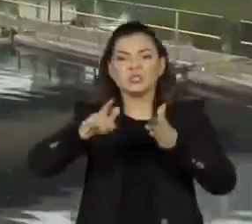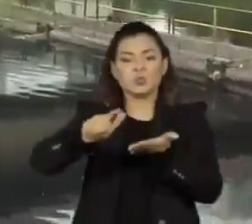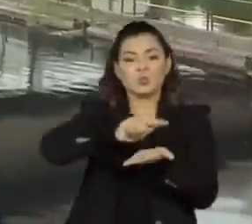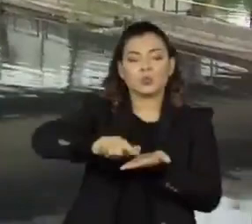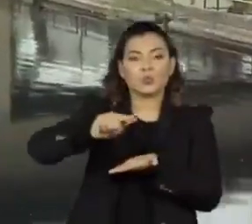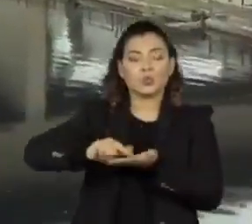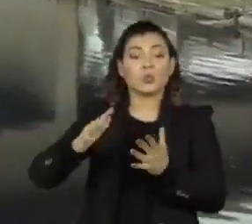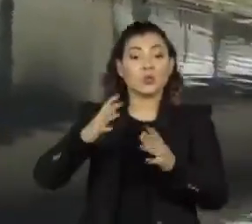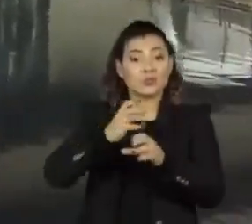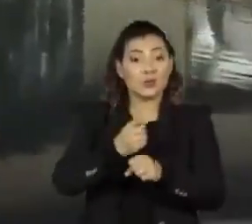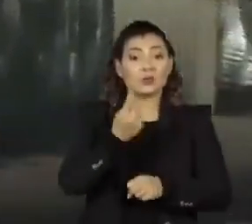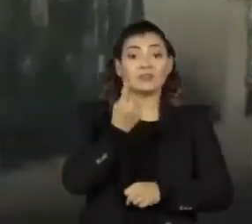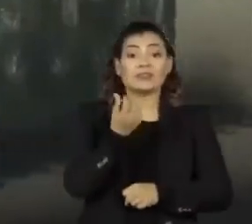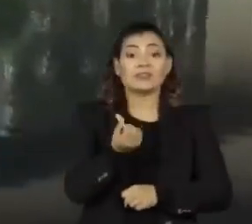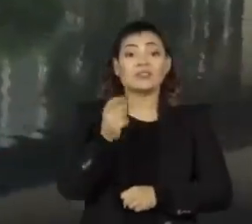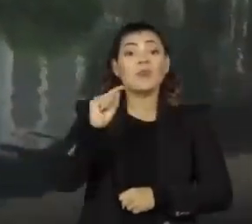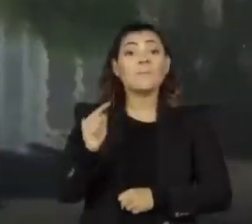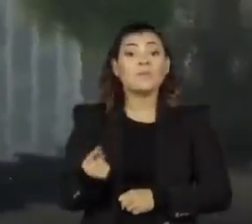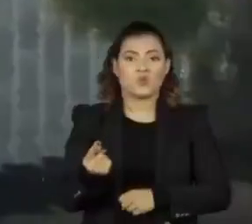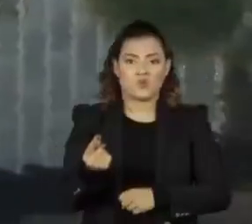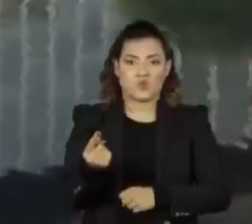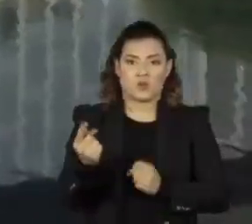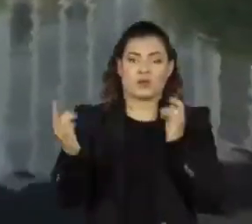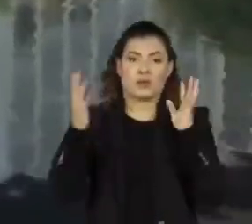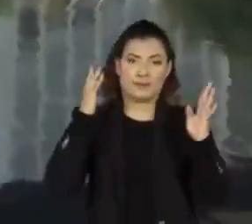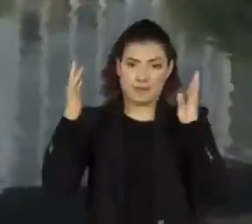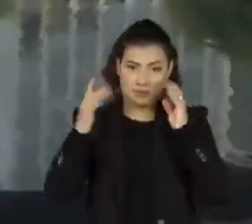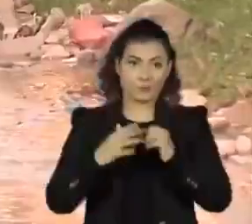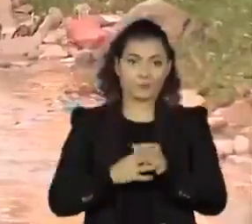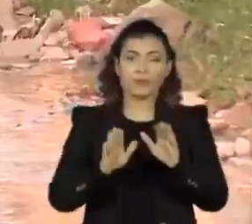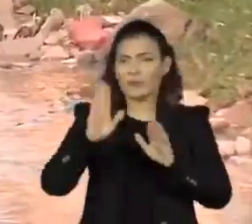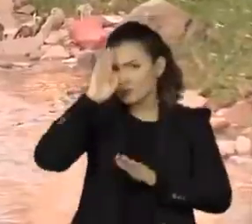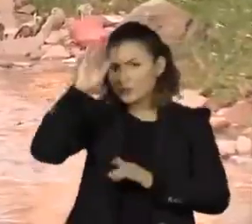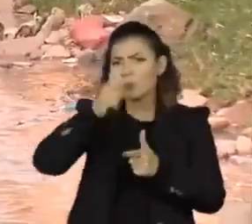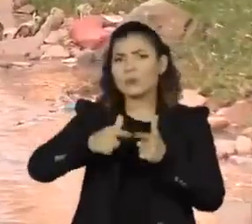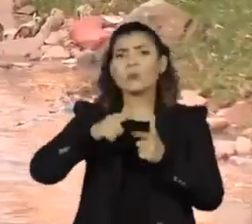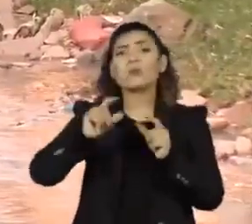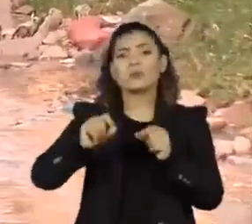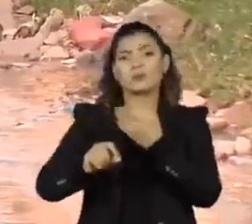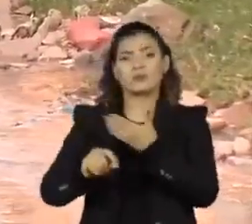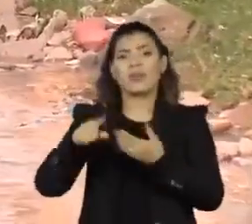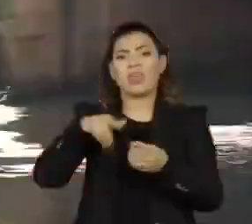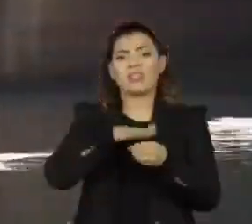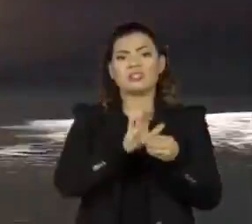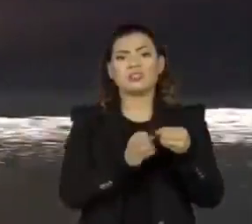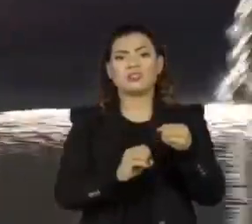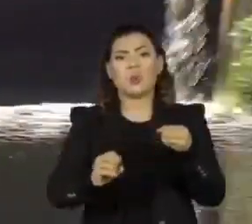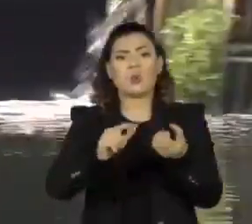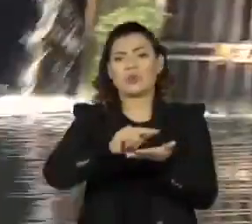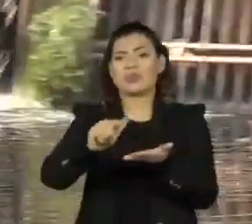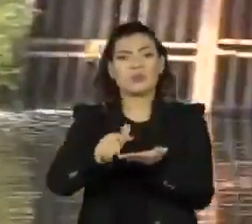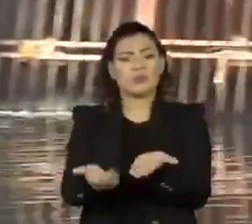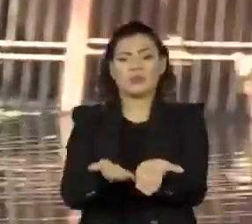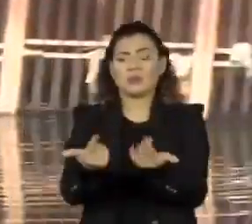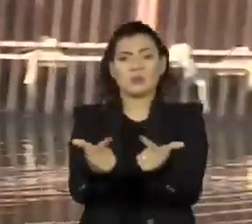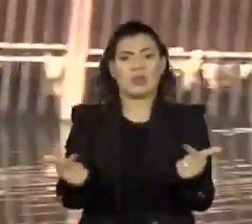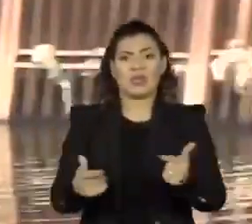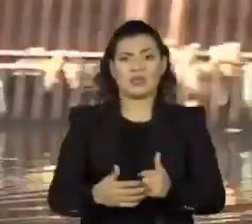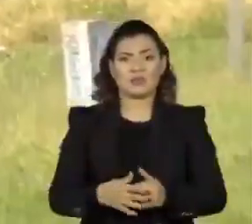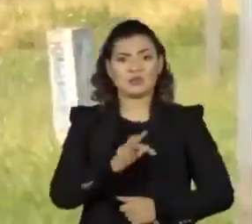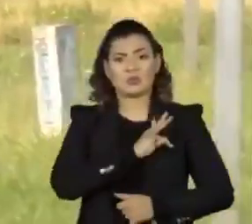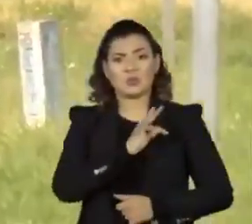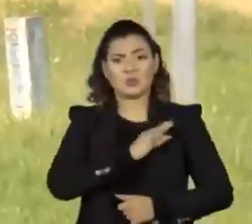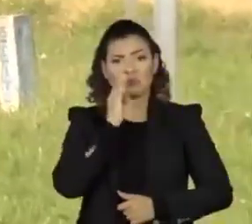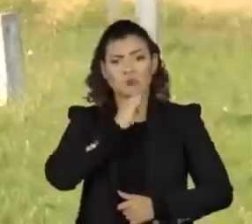equivalente a 16 mil caminhões. Mas o principal problema é o despejo de esgoto sem tratamento ao longo do rio